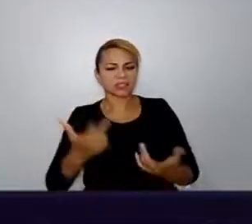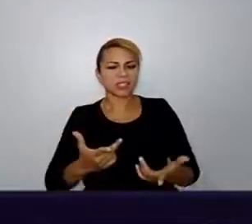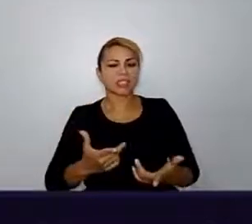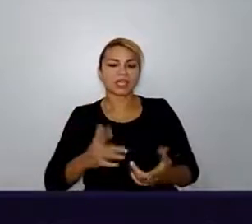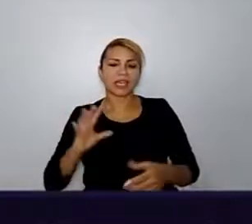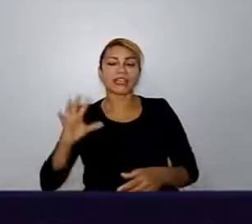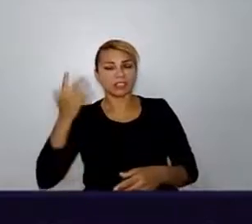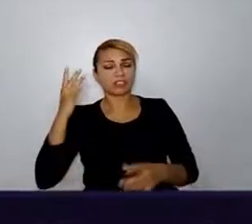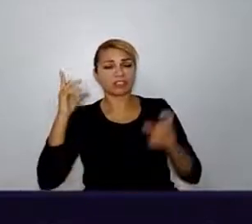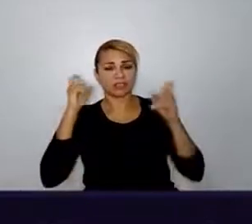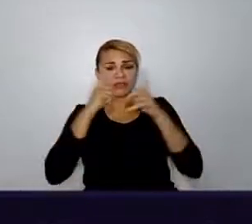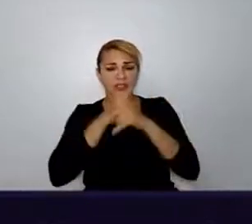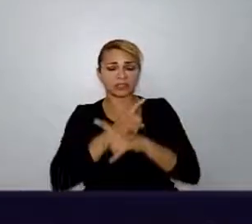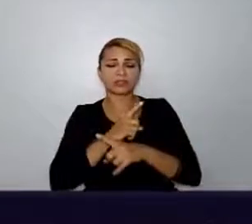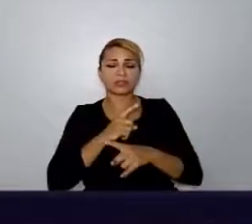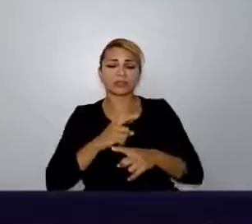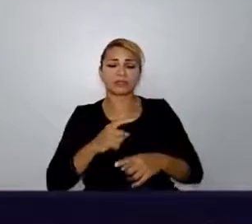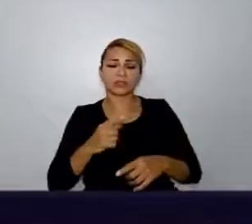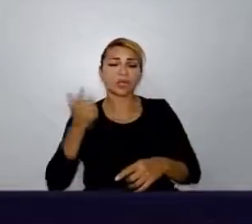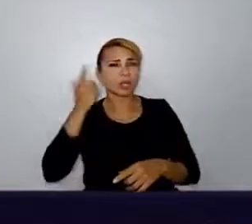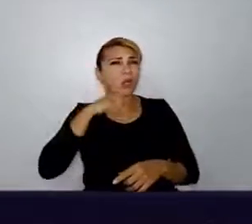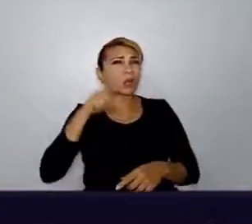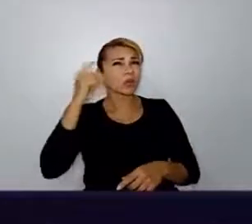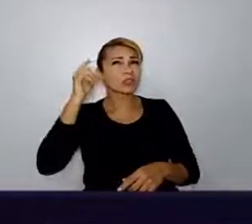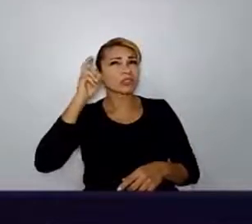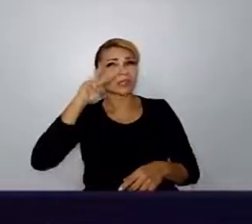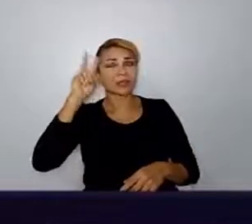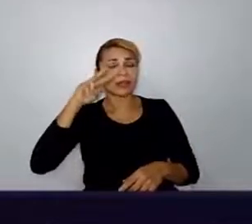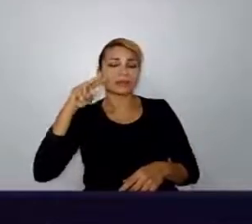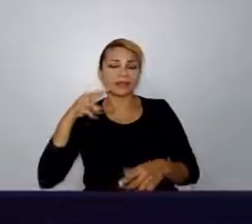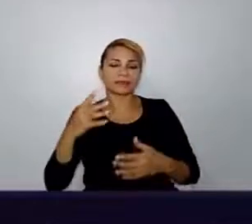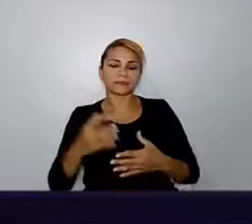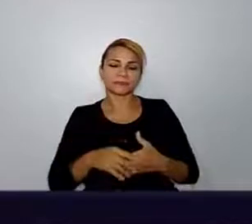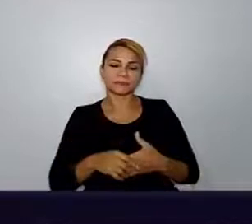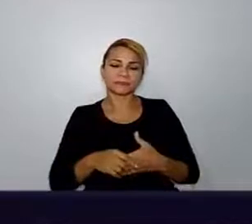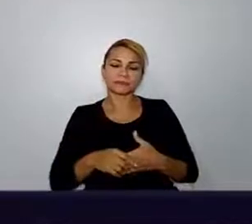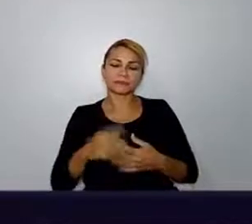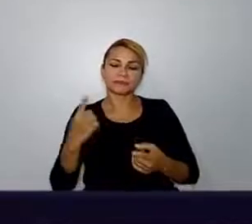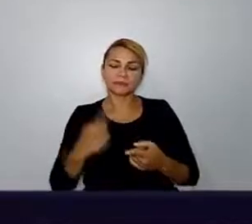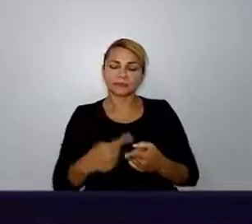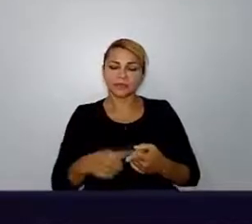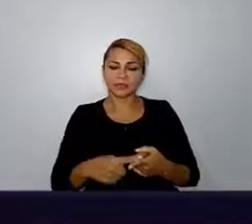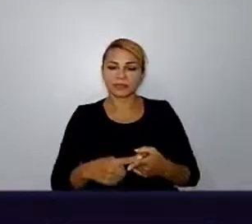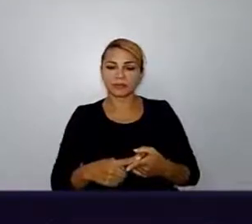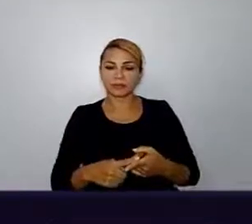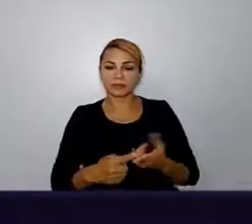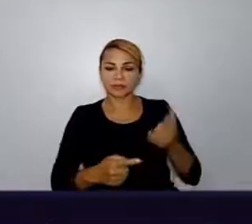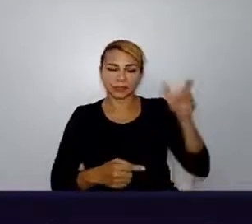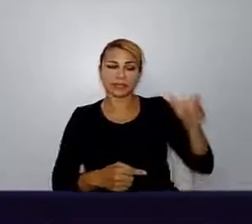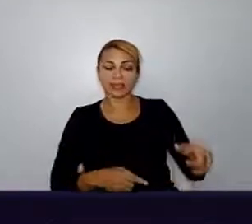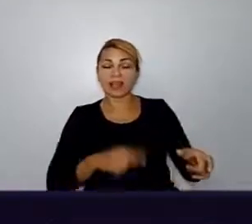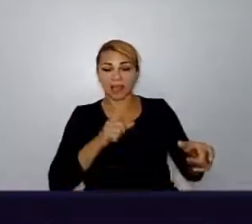difíceis, assim, para mim, que eu consigo lembrar recentemente. porque a pessoa estava numa posição de poder.